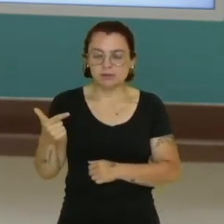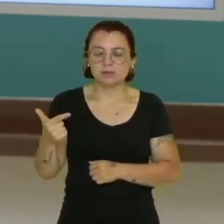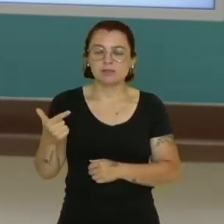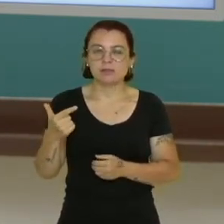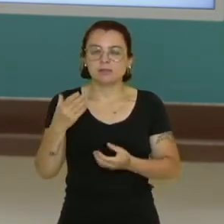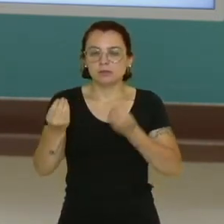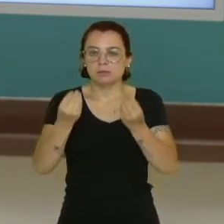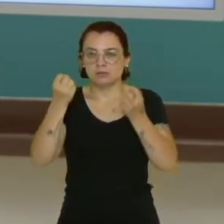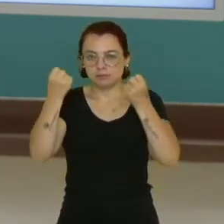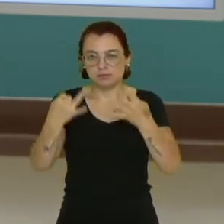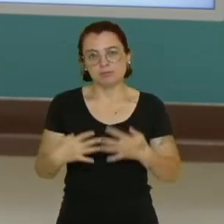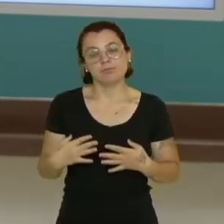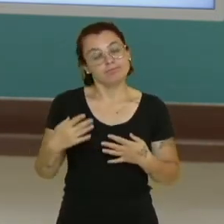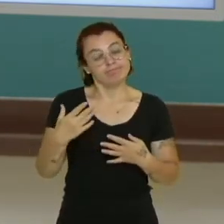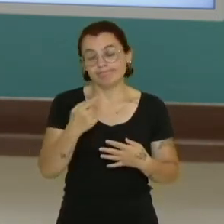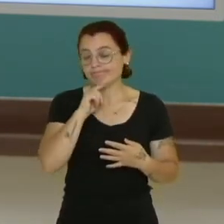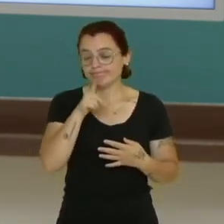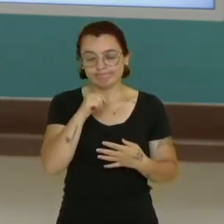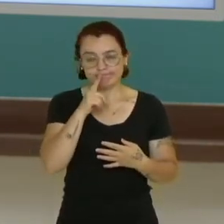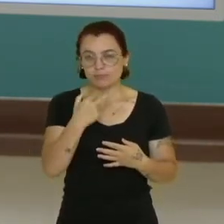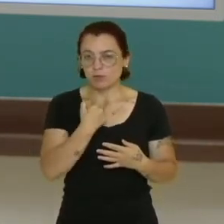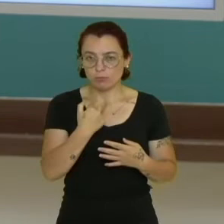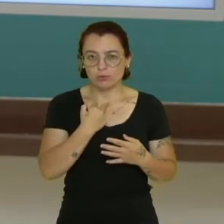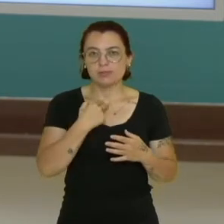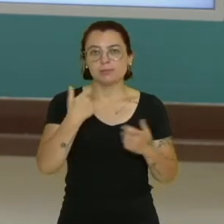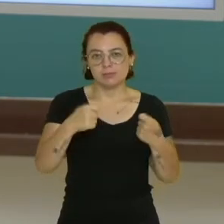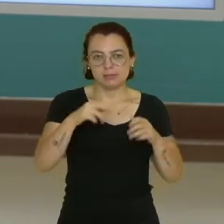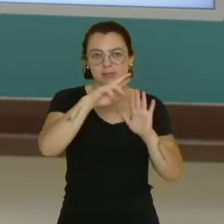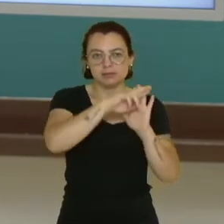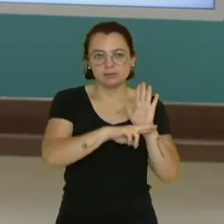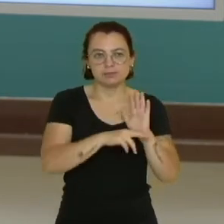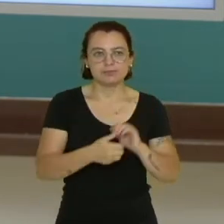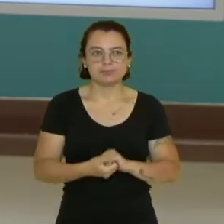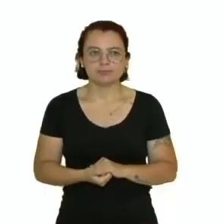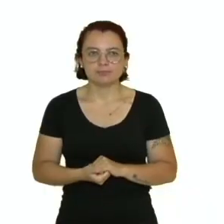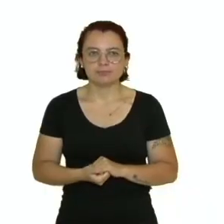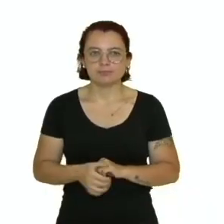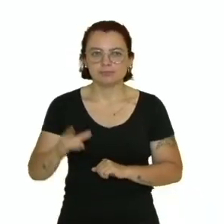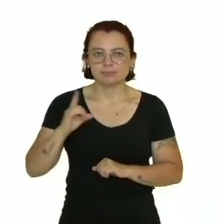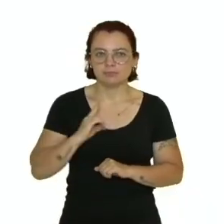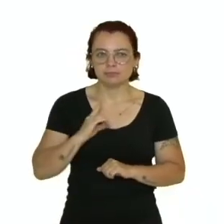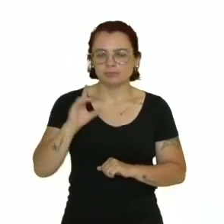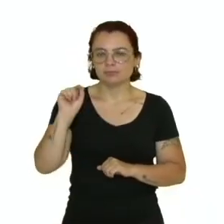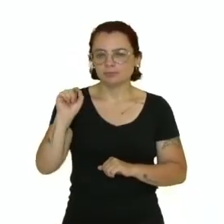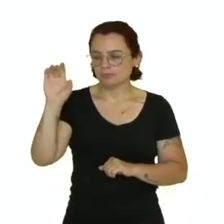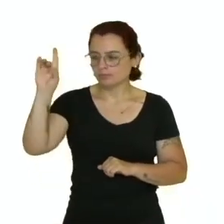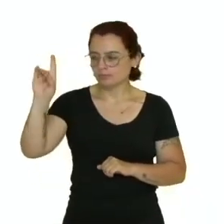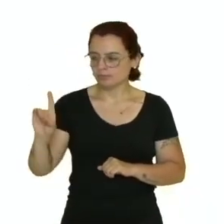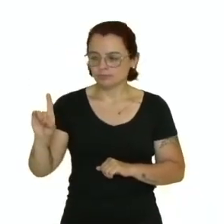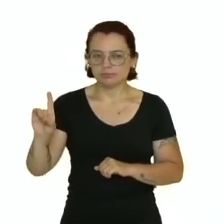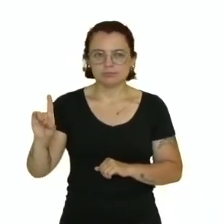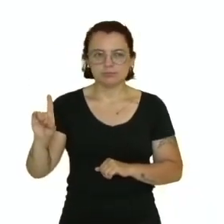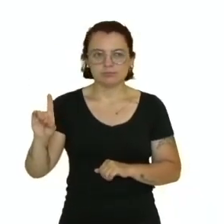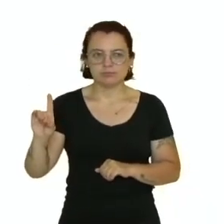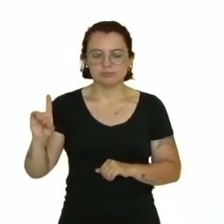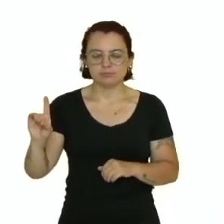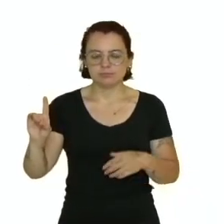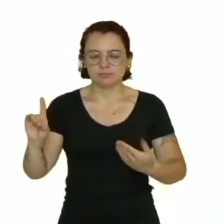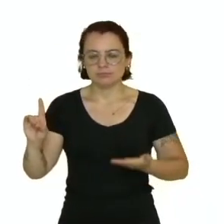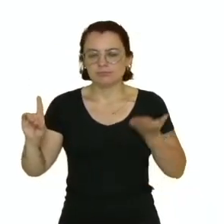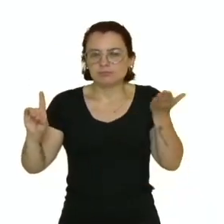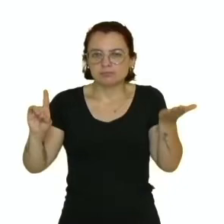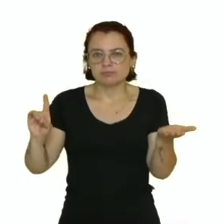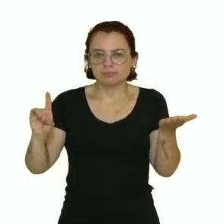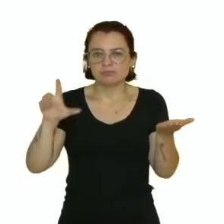Tudo isso aí é regimentado por esse documento. E os direitos de todos estão sempre relacionados